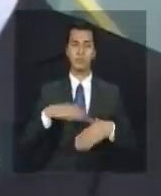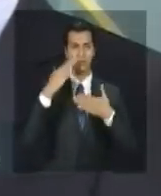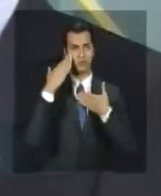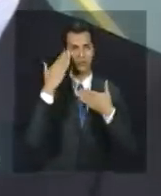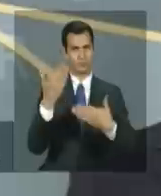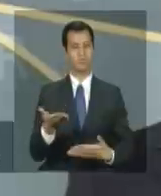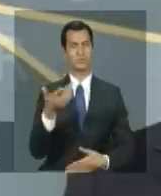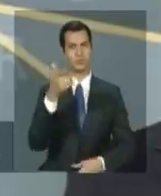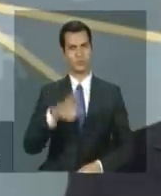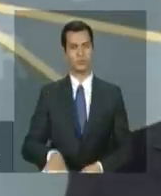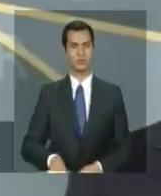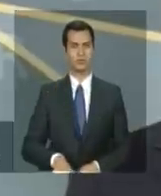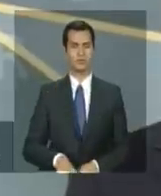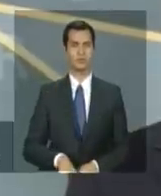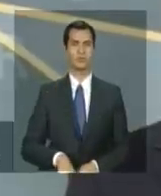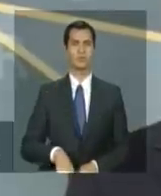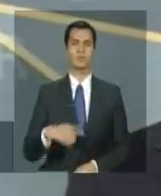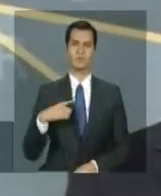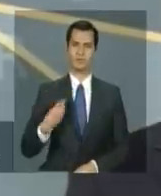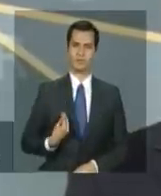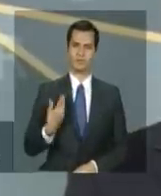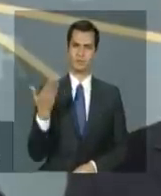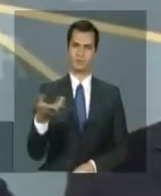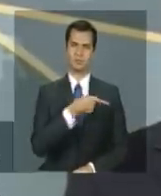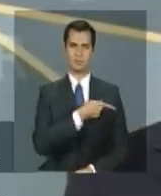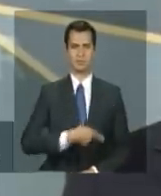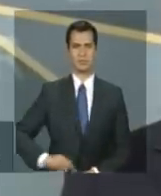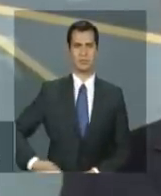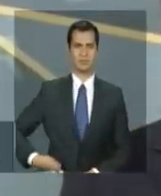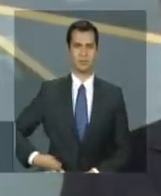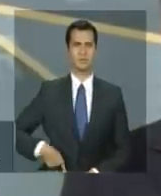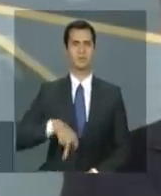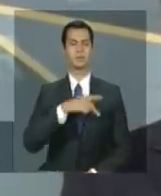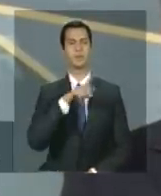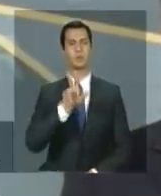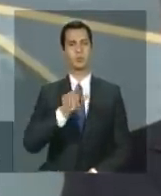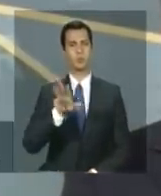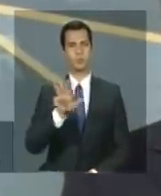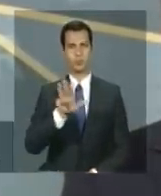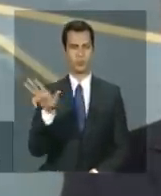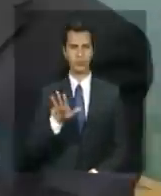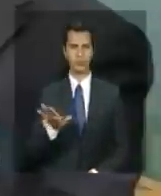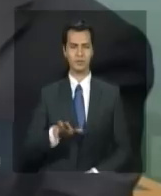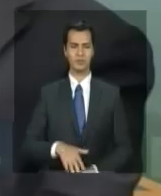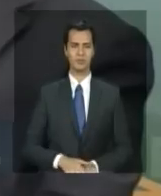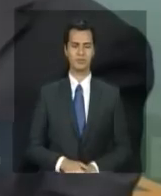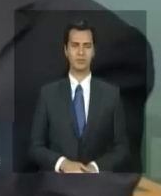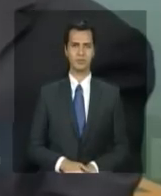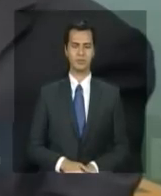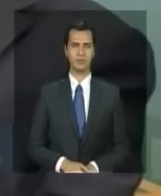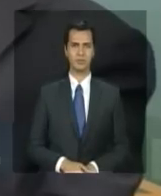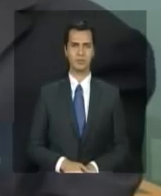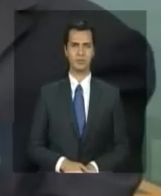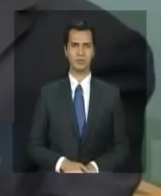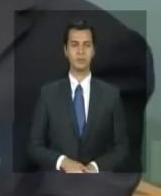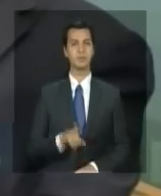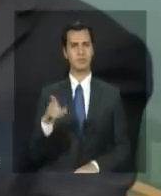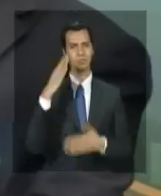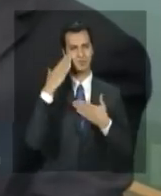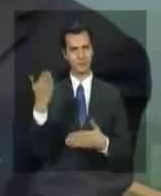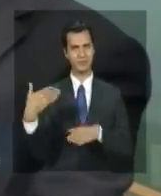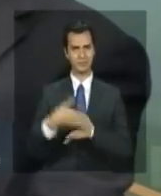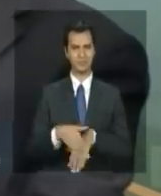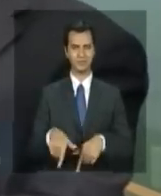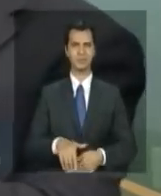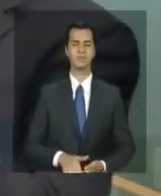agradeço mais uma vez a presença do nosso inesquecível presidente Lula e agradeço a ele por ter